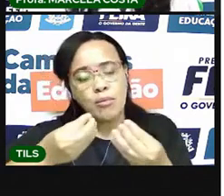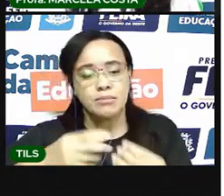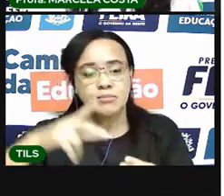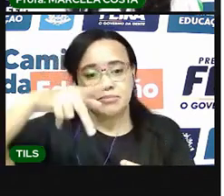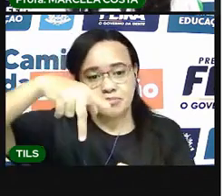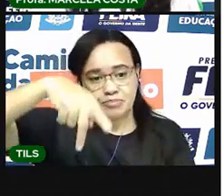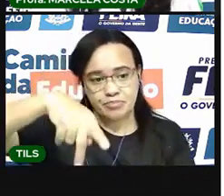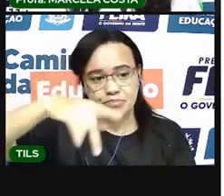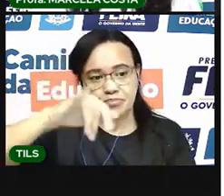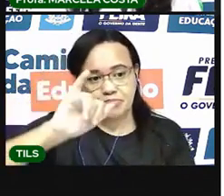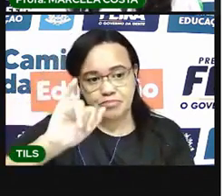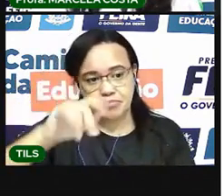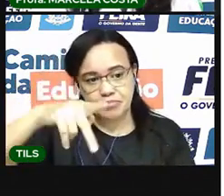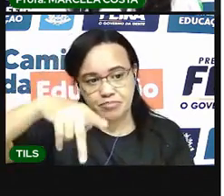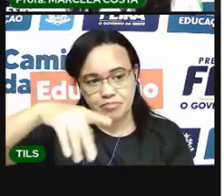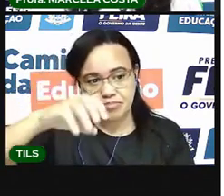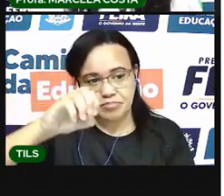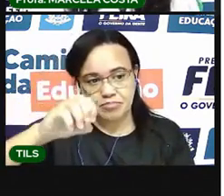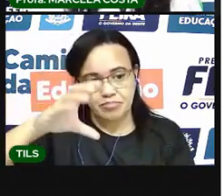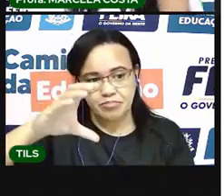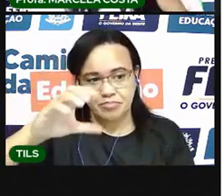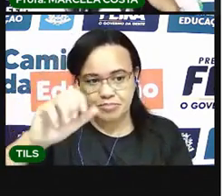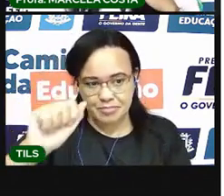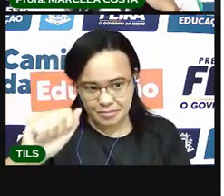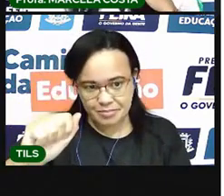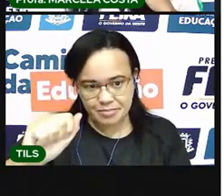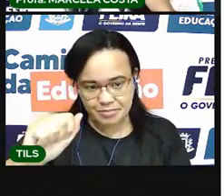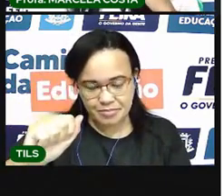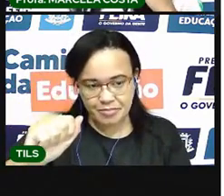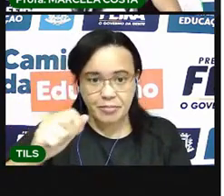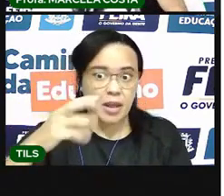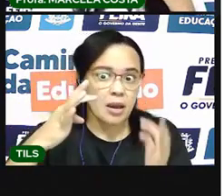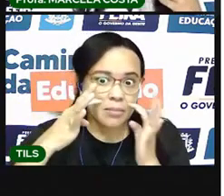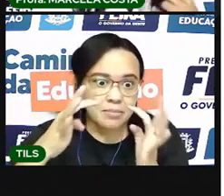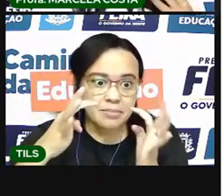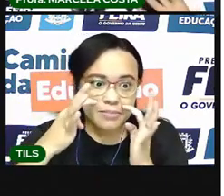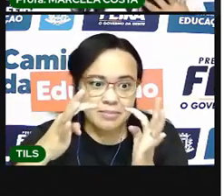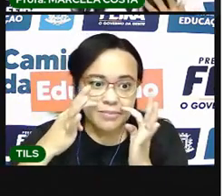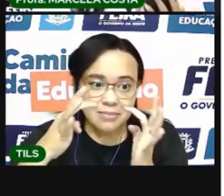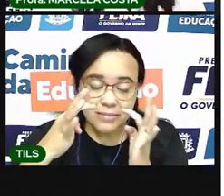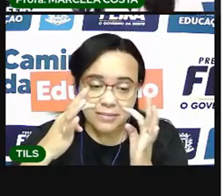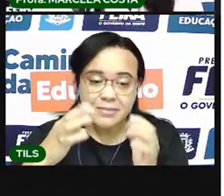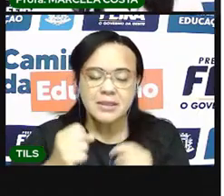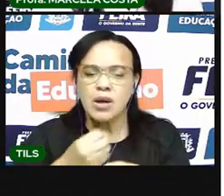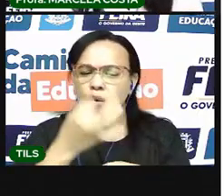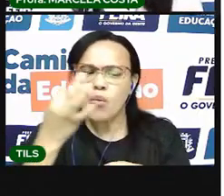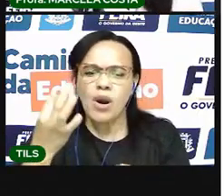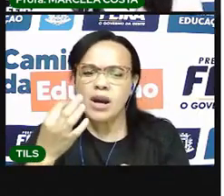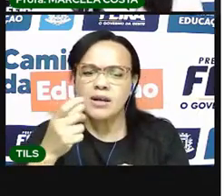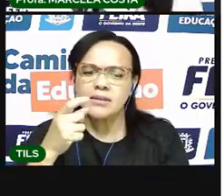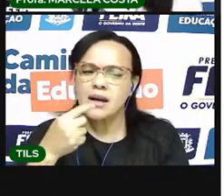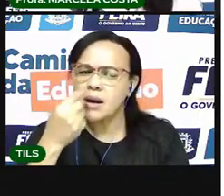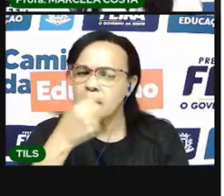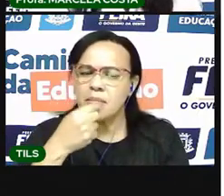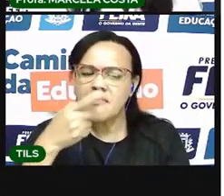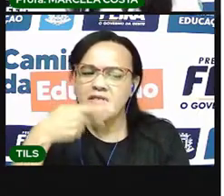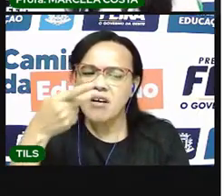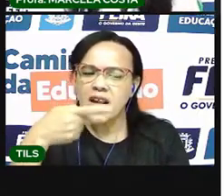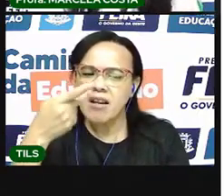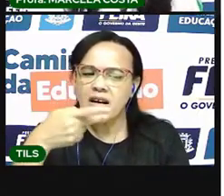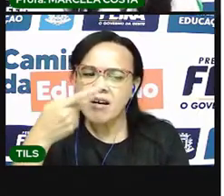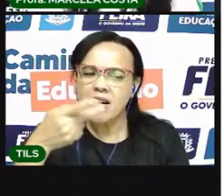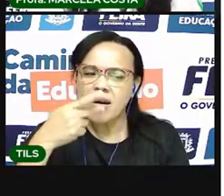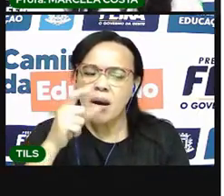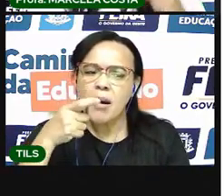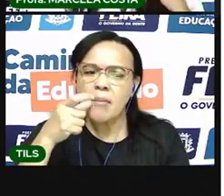Pi-po-ca. Presta atenção em quantas vezes a gente abre a boca para falar a